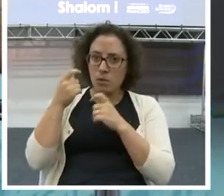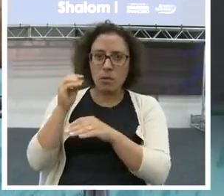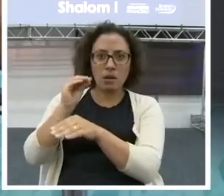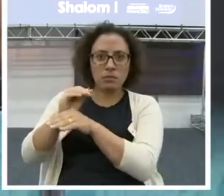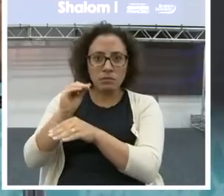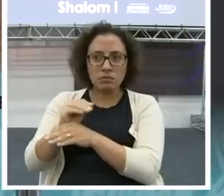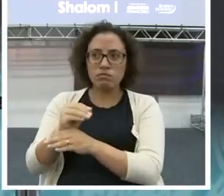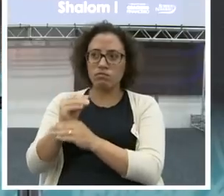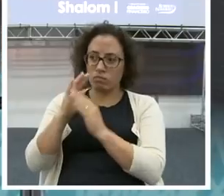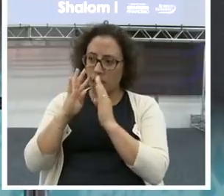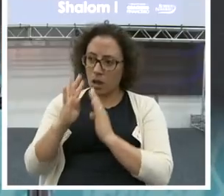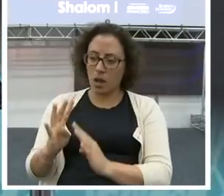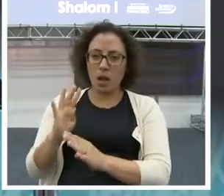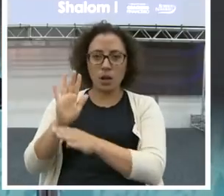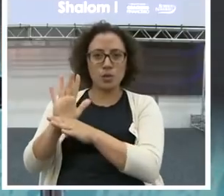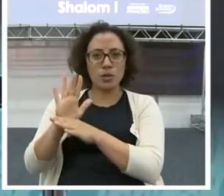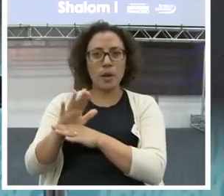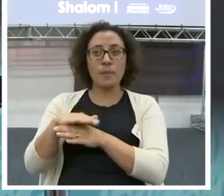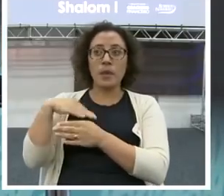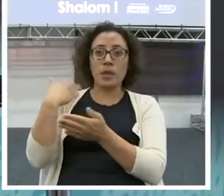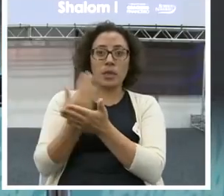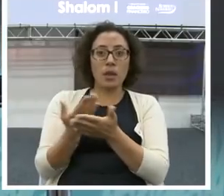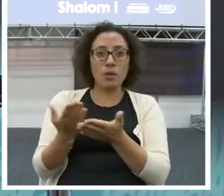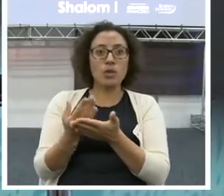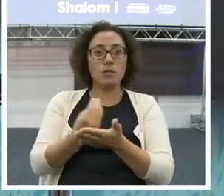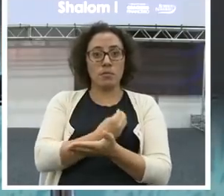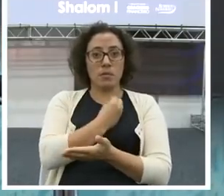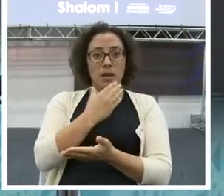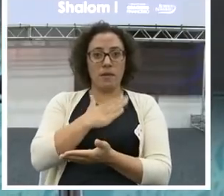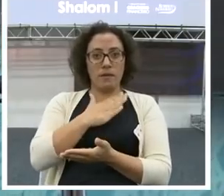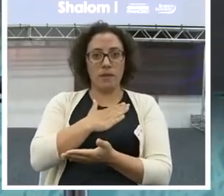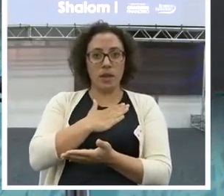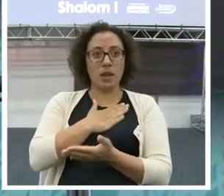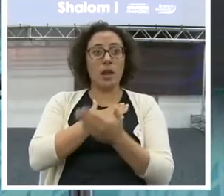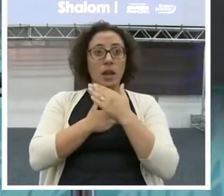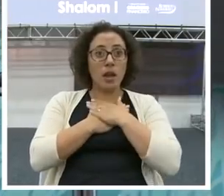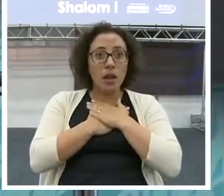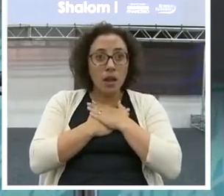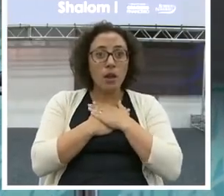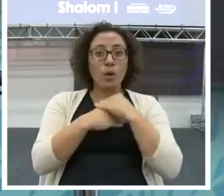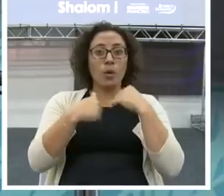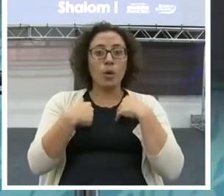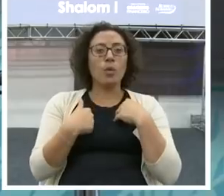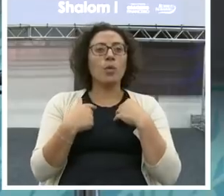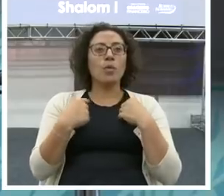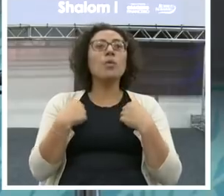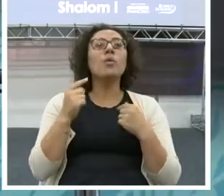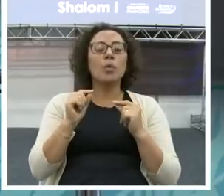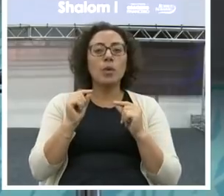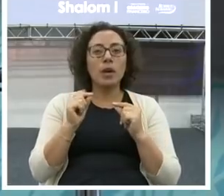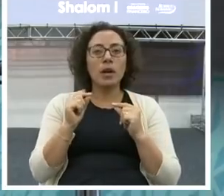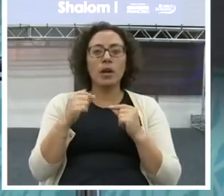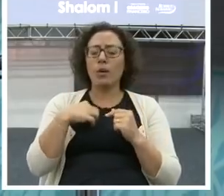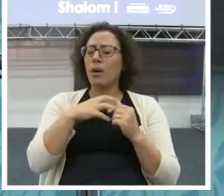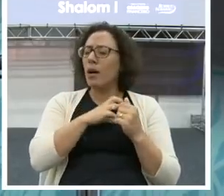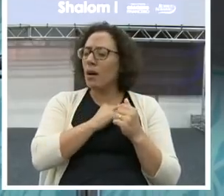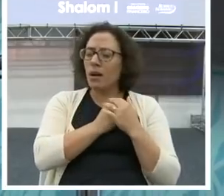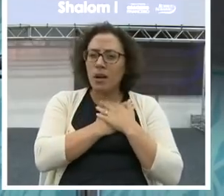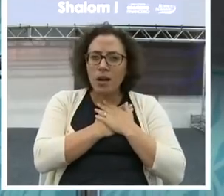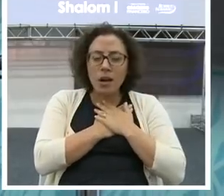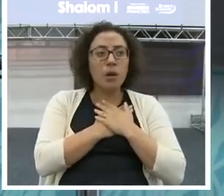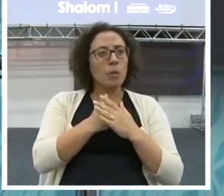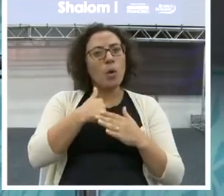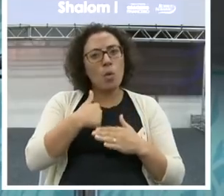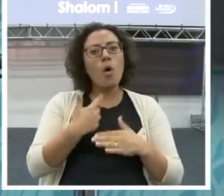trilhar a minha vida para fazer só o que eu amo. Para fazer só o que faz extremo